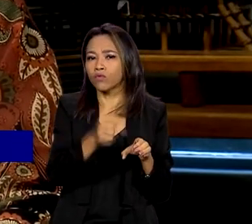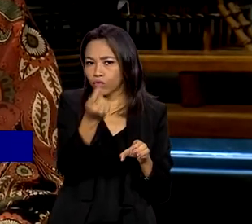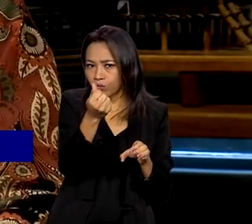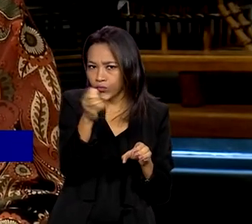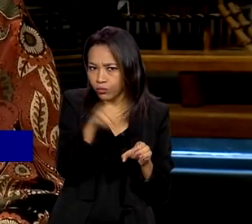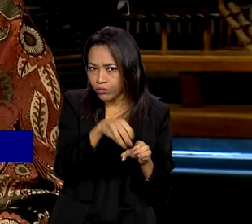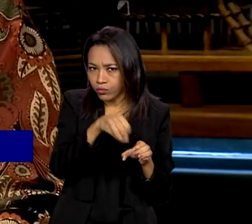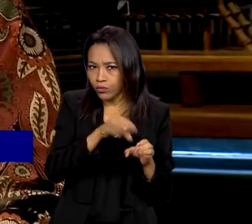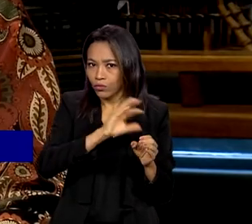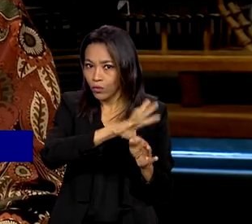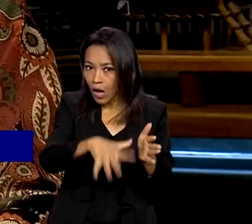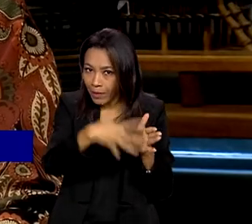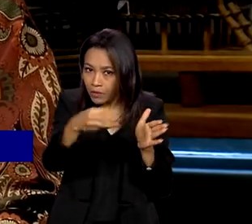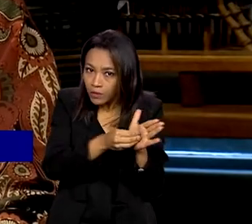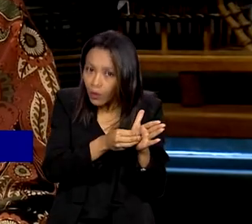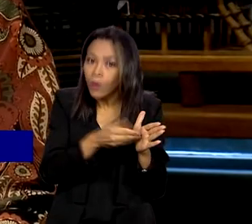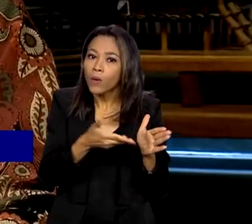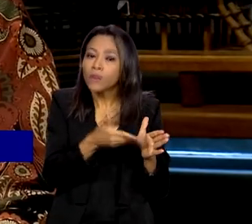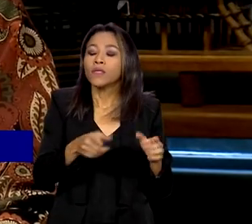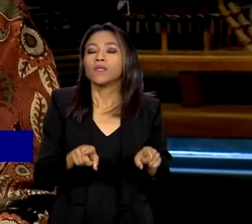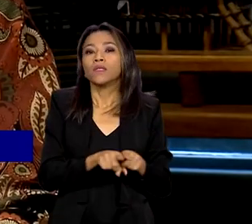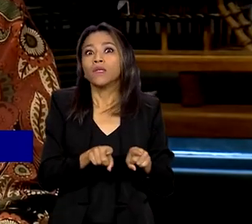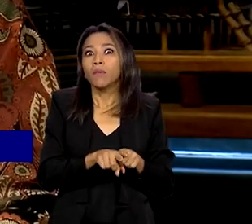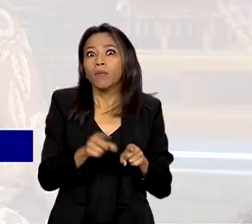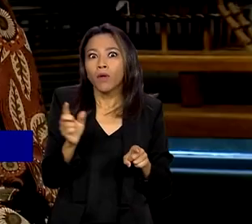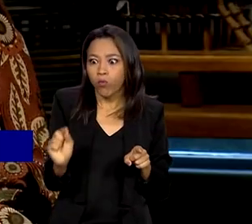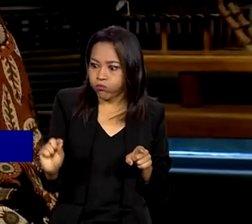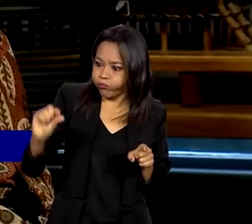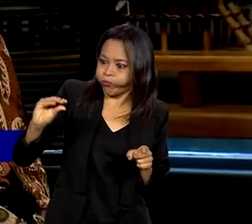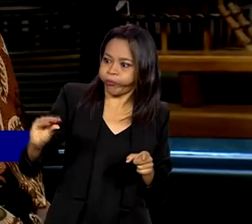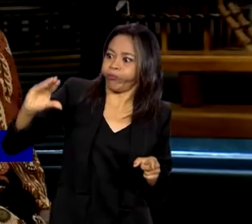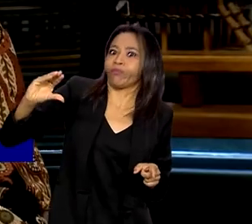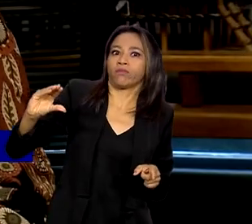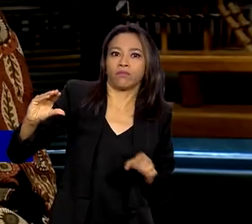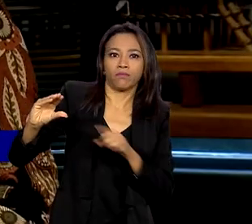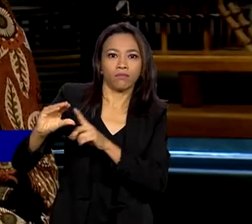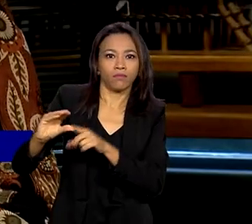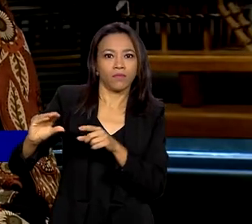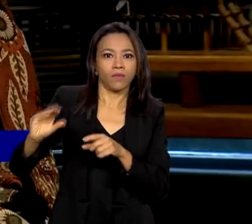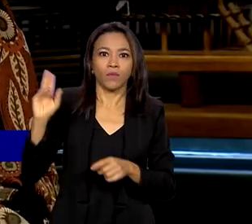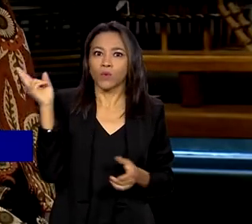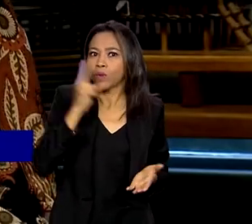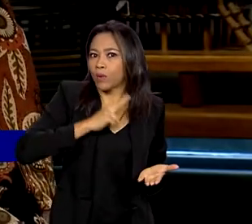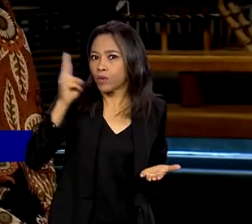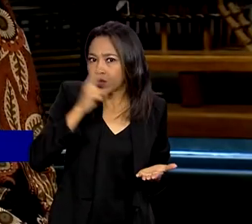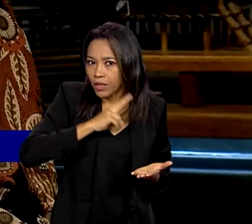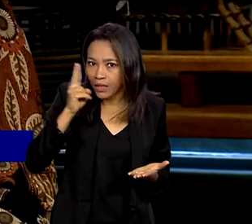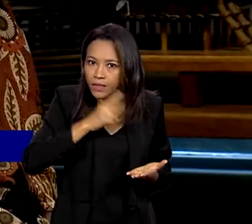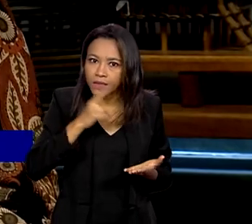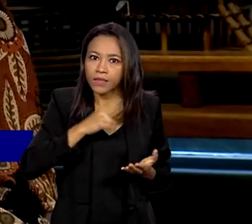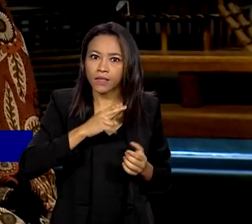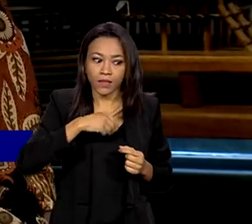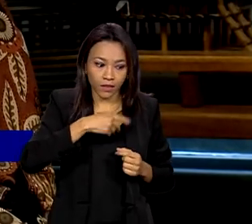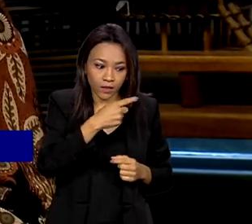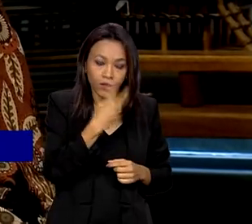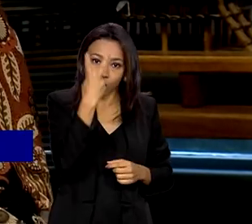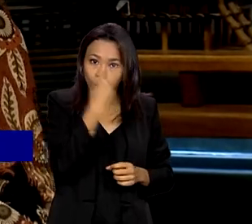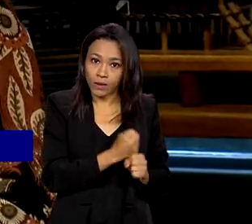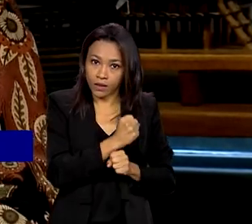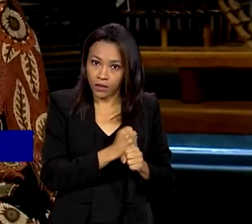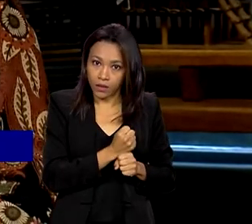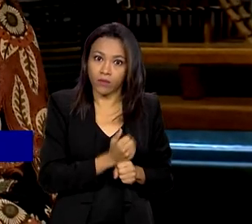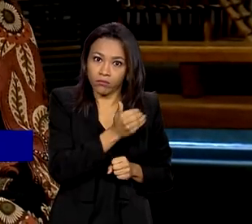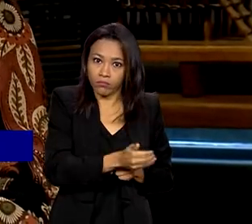Amazônia, quanto pelo volume de recursos. Em função da emergência, nesses primeiros dois anos ele